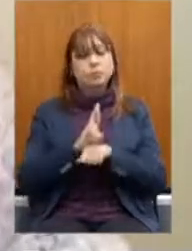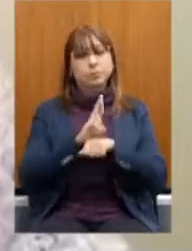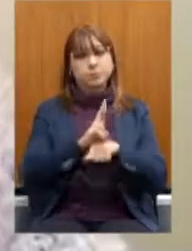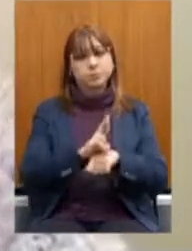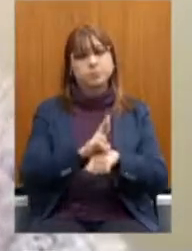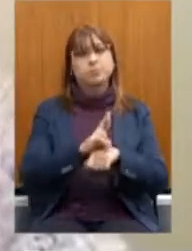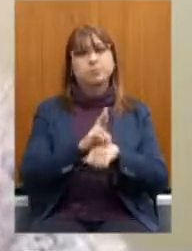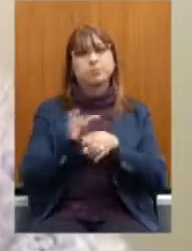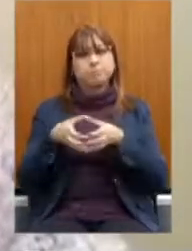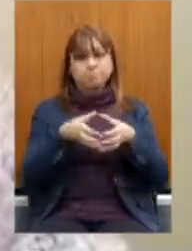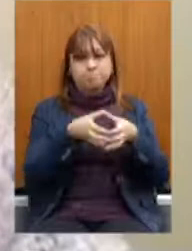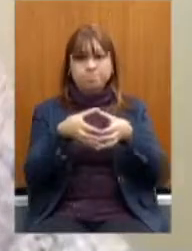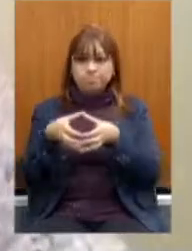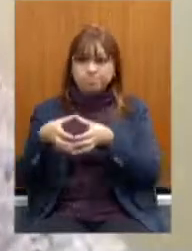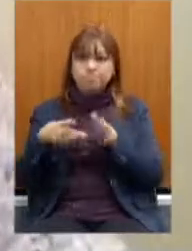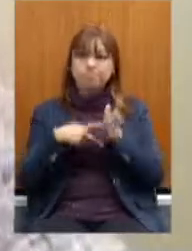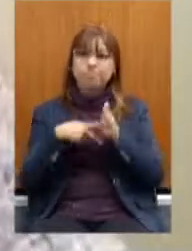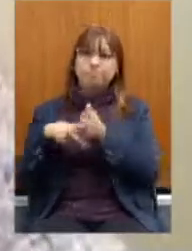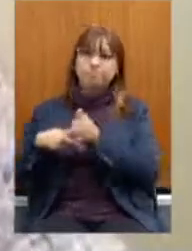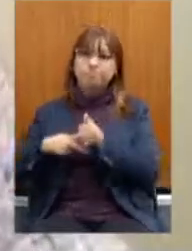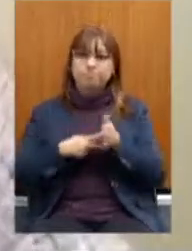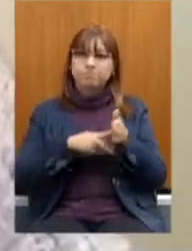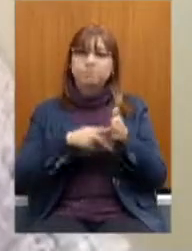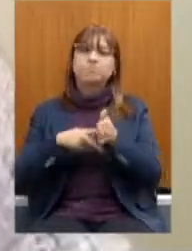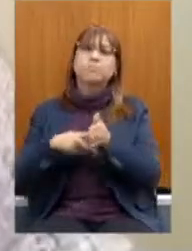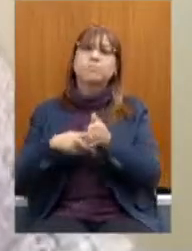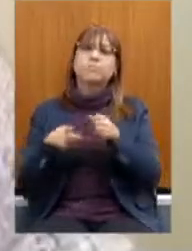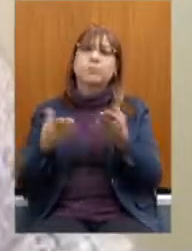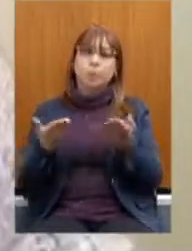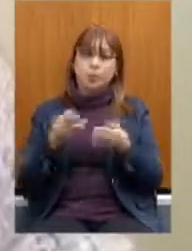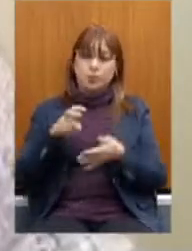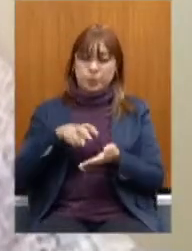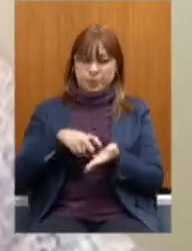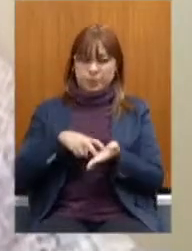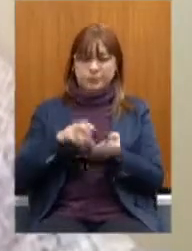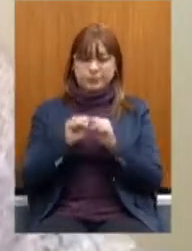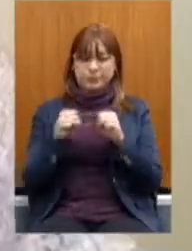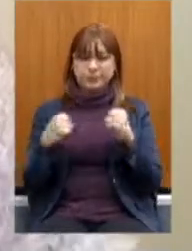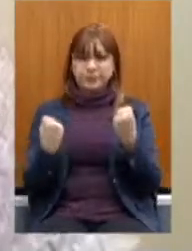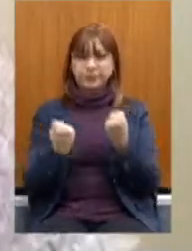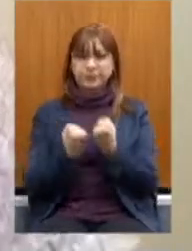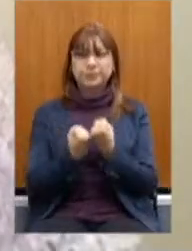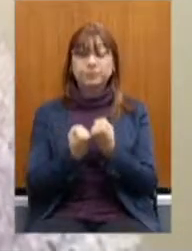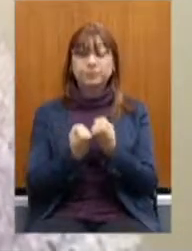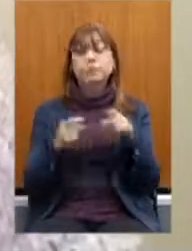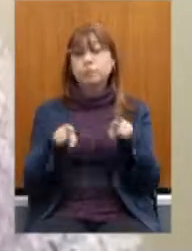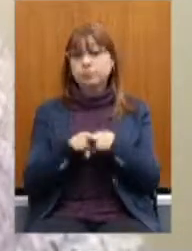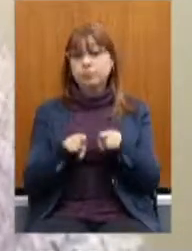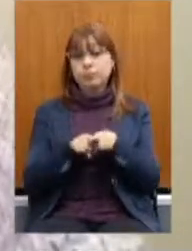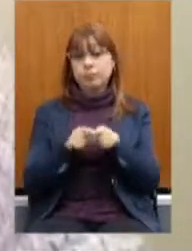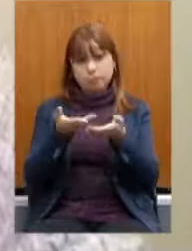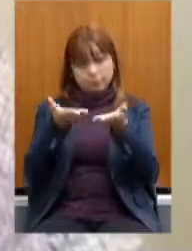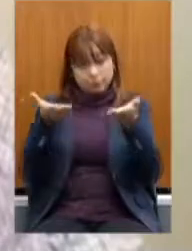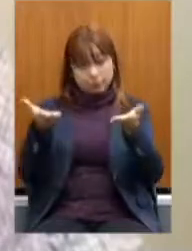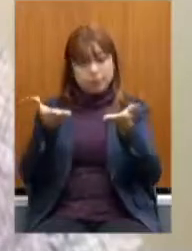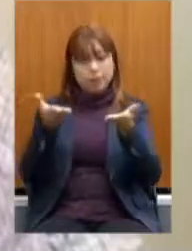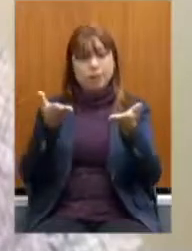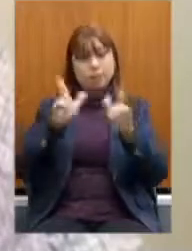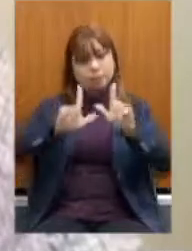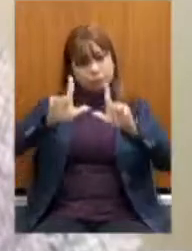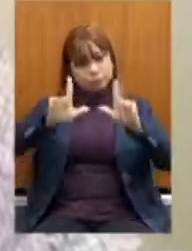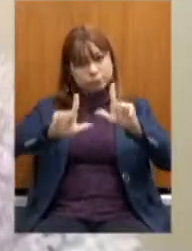estão também hoje fazendo parte na parte da manhã desse seminário e também os que nos acompanham pela TV